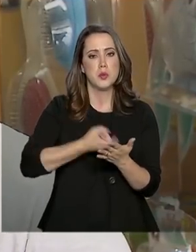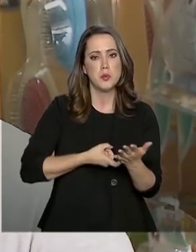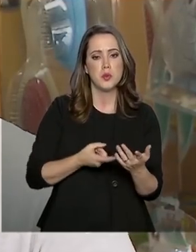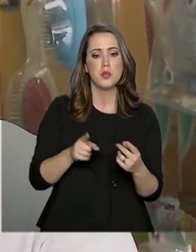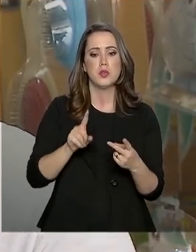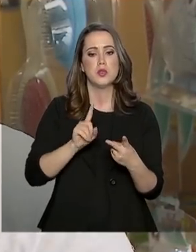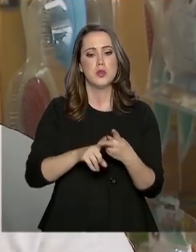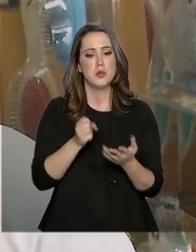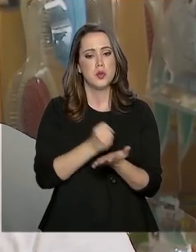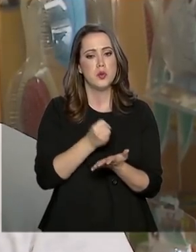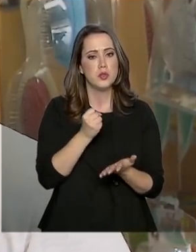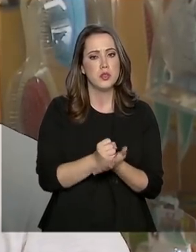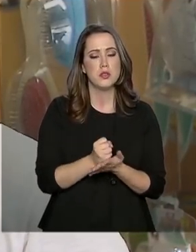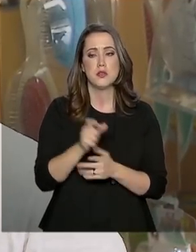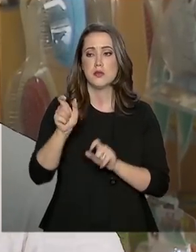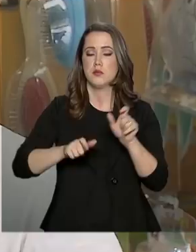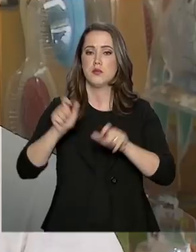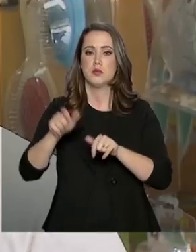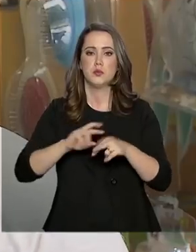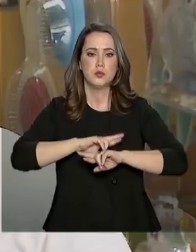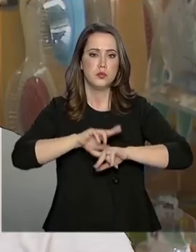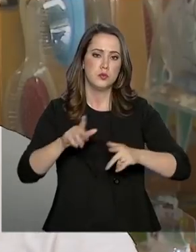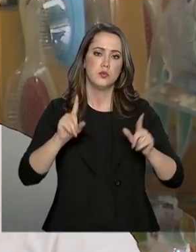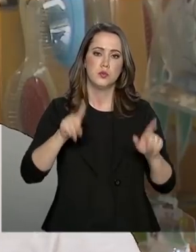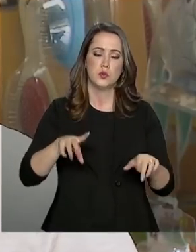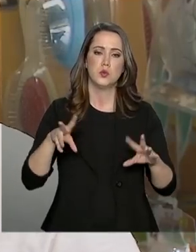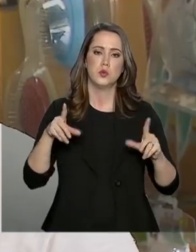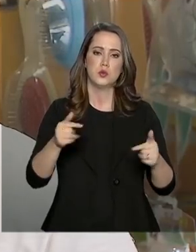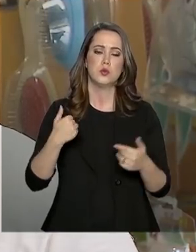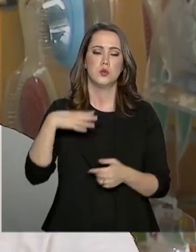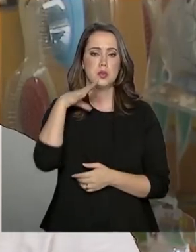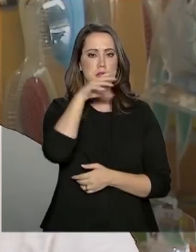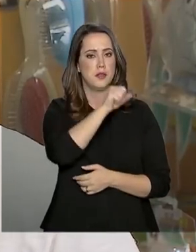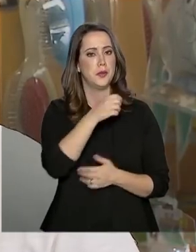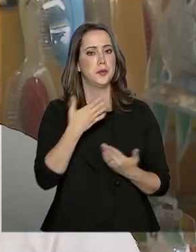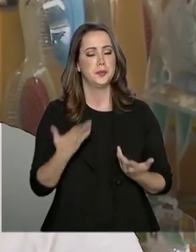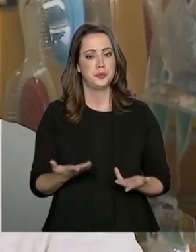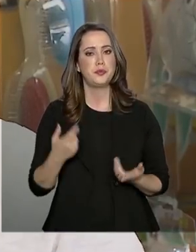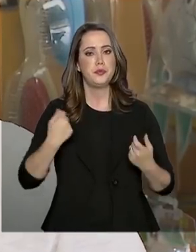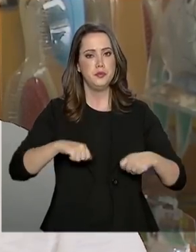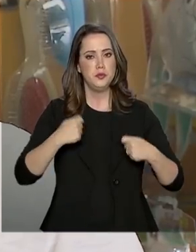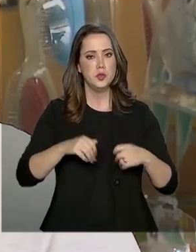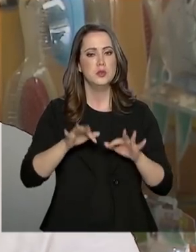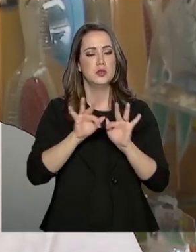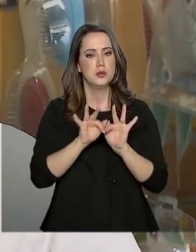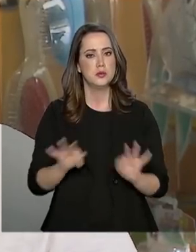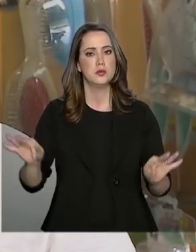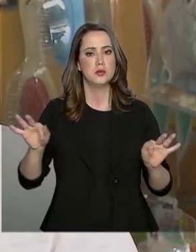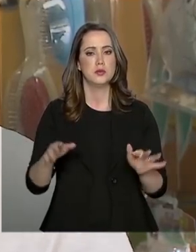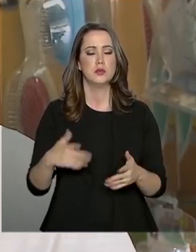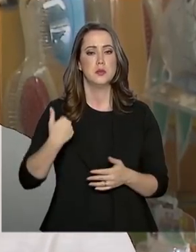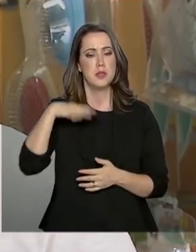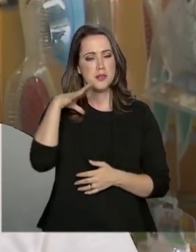para contratação de funcionários. Enfim, isso tudo vai dando agilidade. Então, tem que desburocratizar mesmo, tem que ser mais rápido.